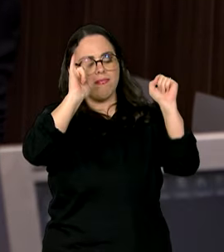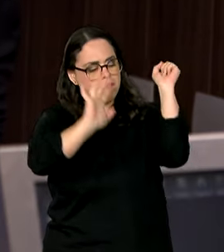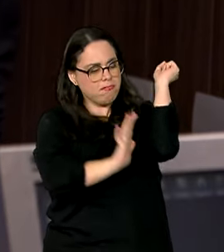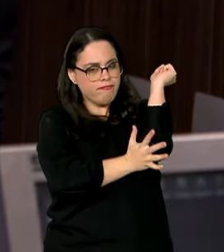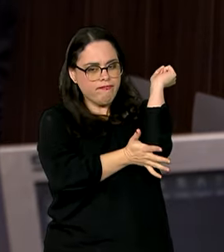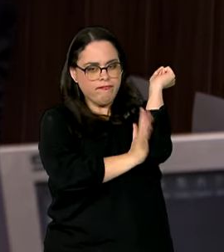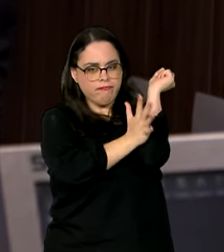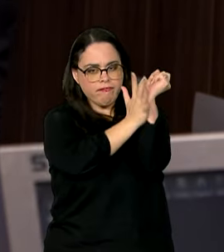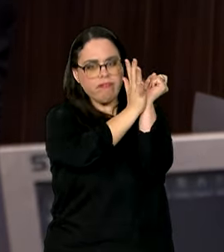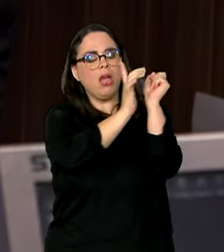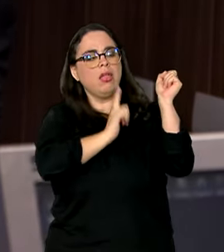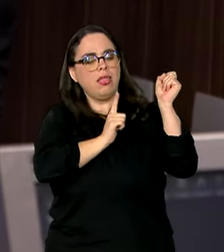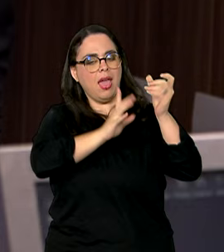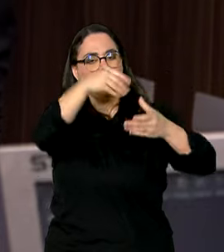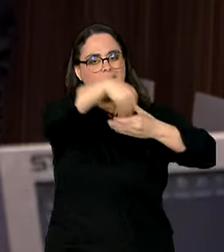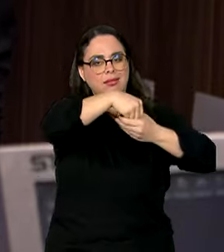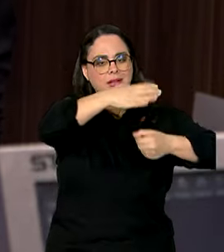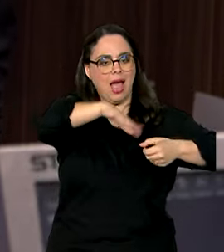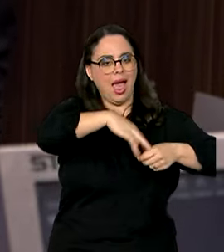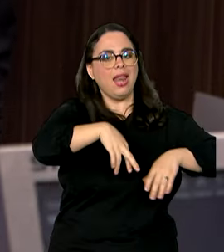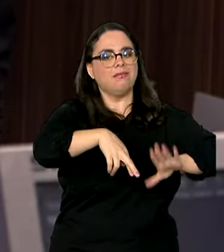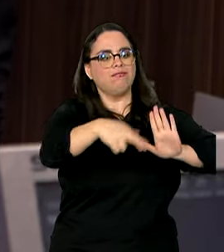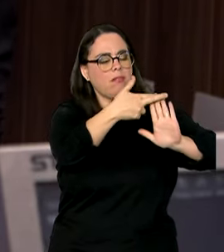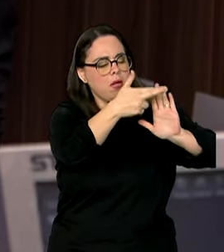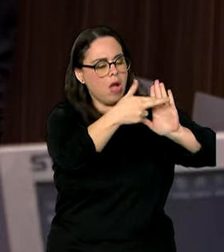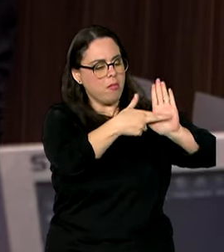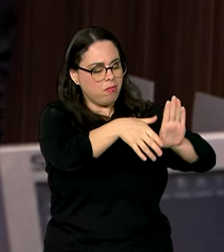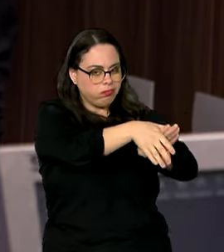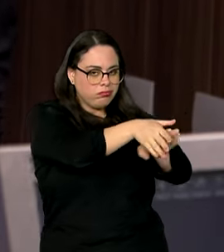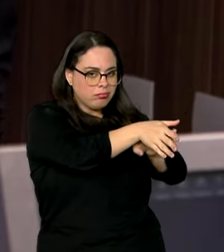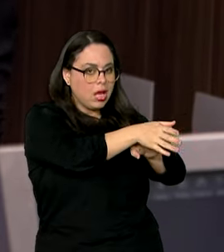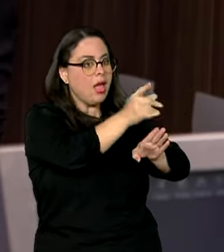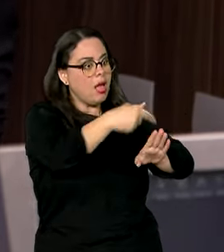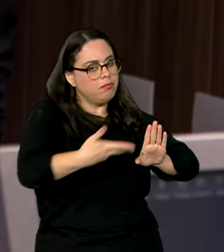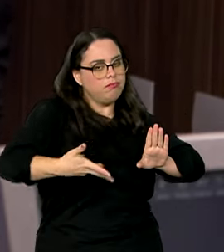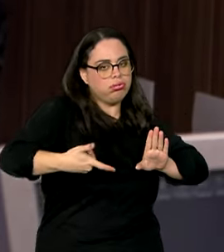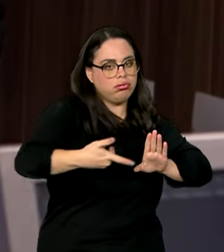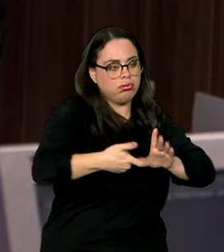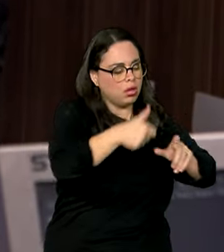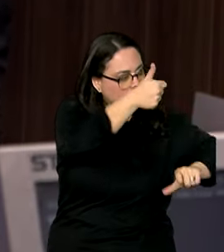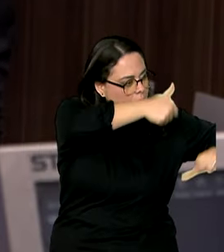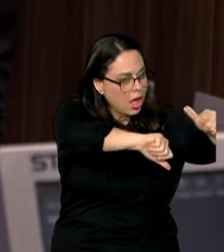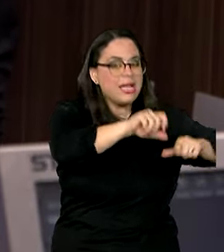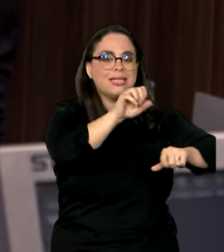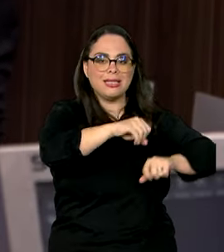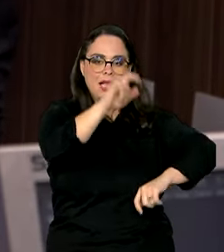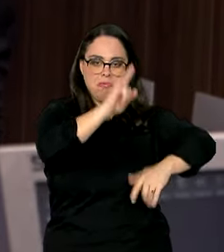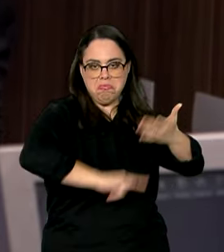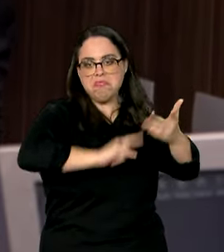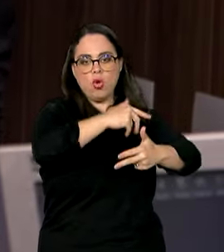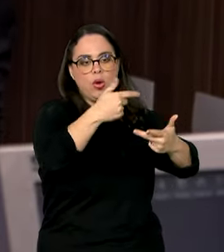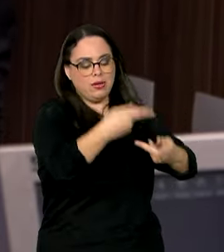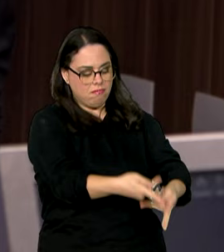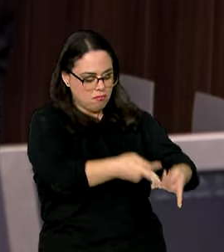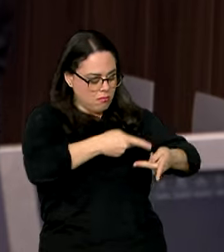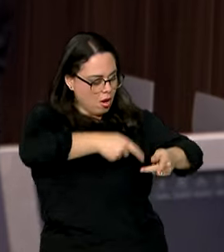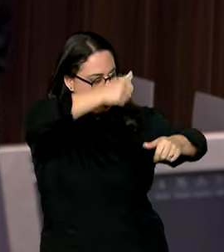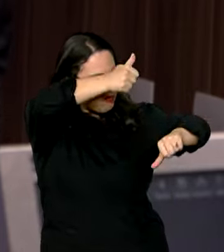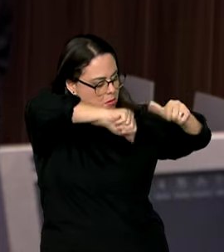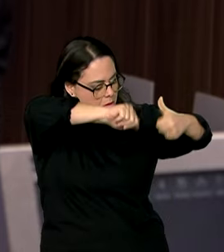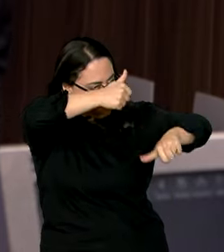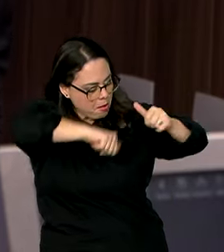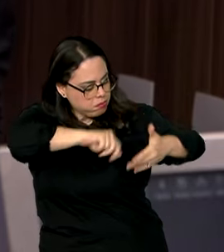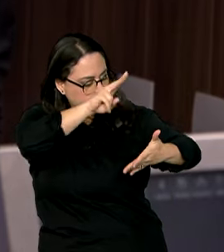órgãos reguladores, para que a gente possa acelerar a análise e a eventual liberação de investimentos